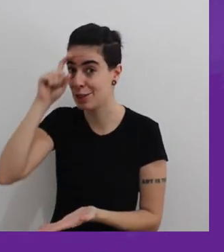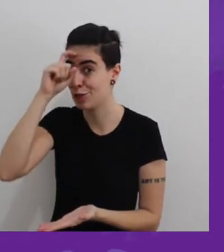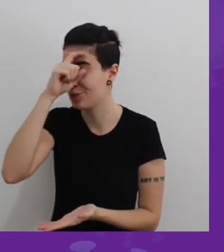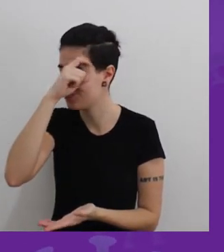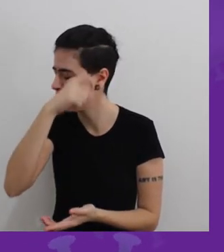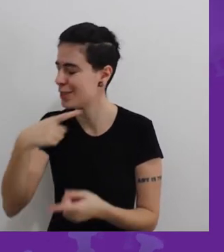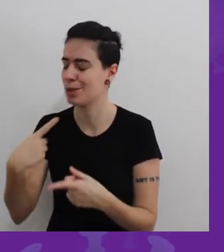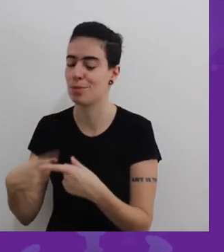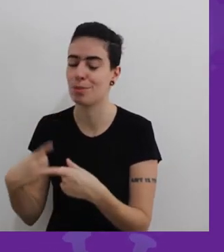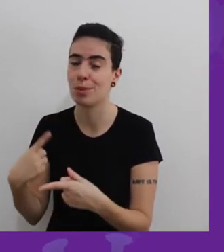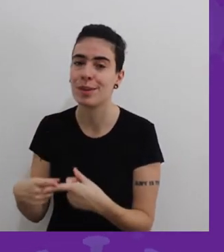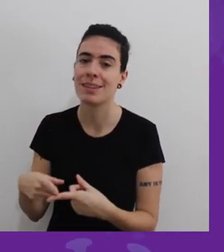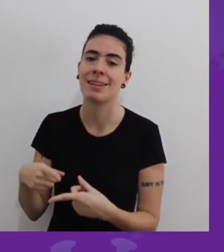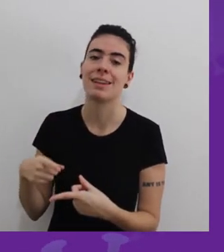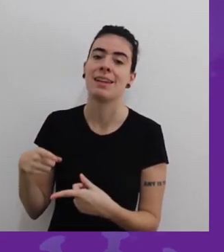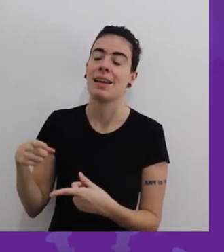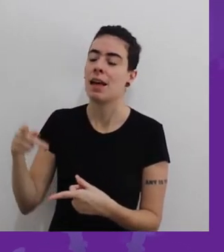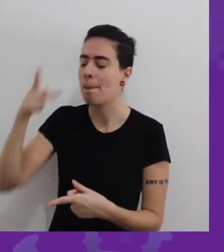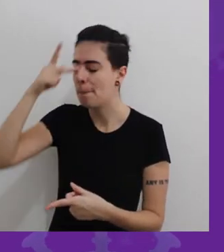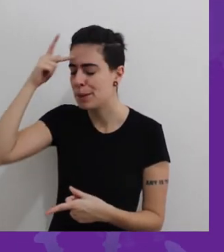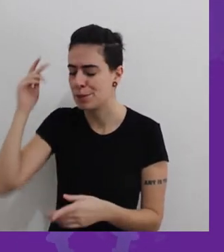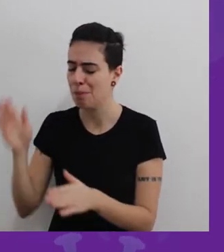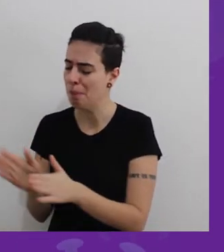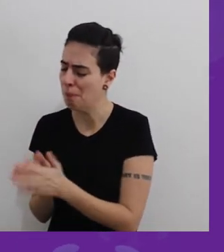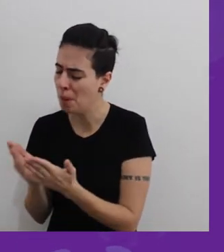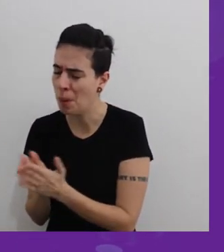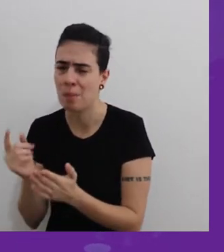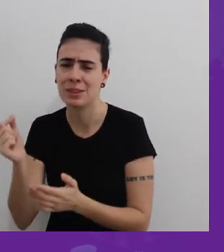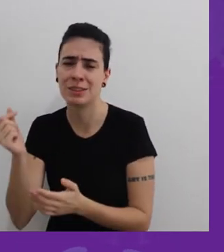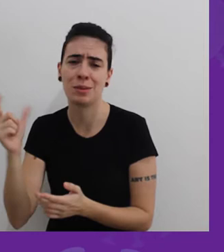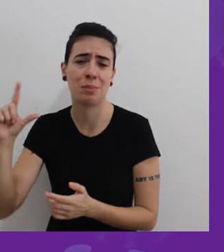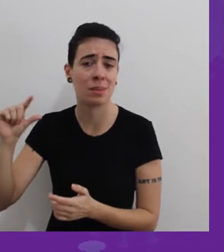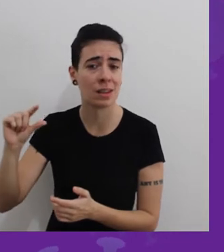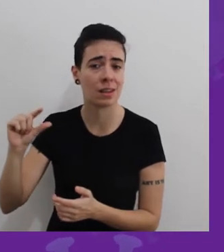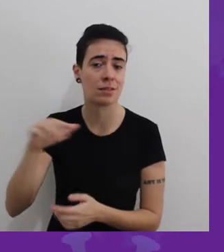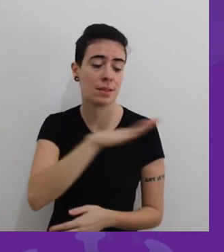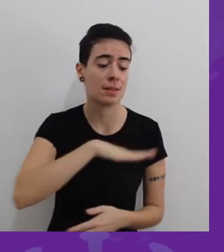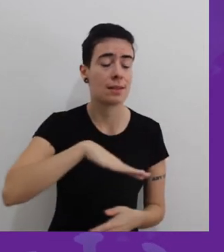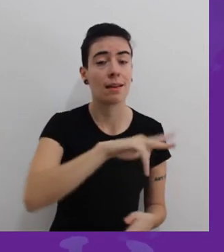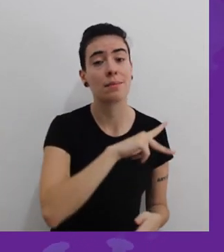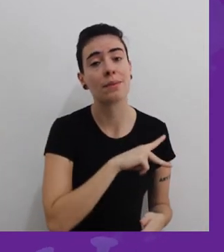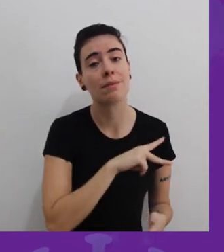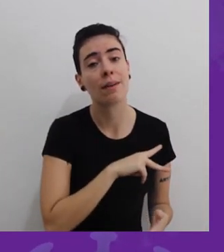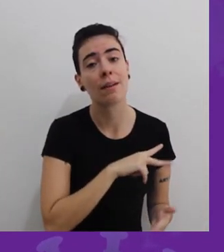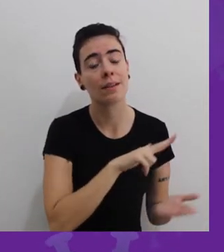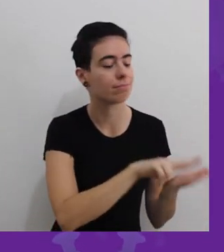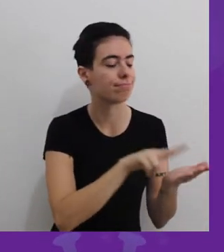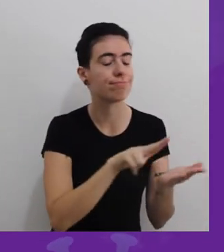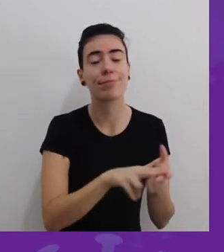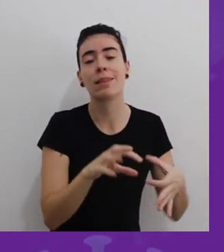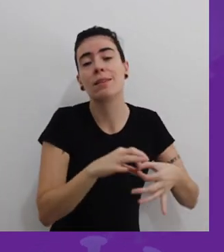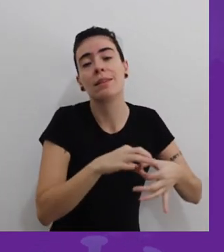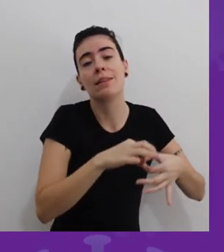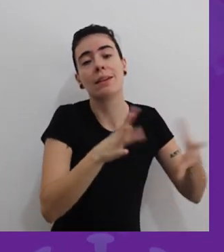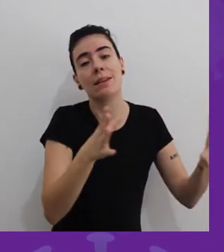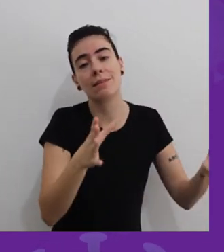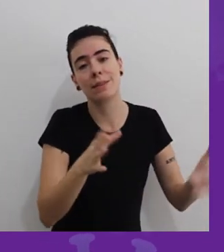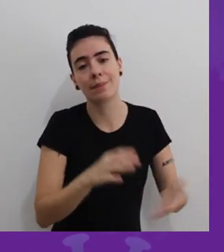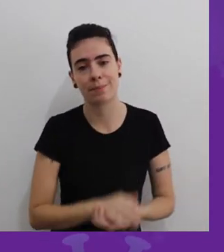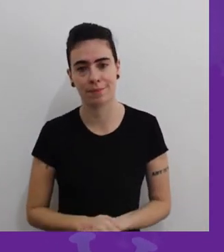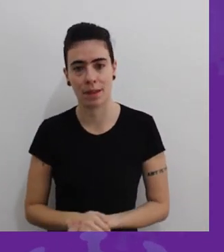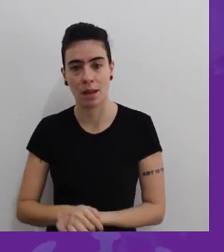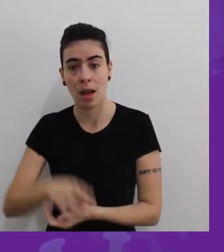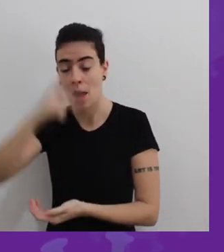exatamente a população que mais complica, porque é a população de renda menor, enquanto o setor privado ficaria com leito sobrando